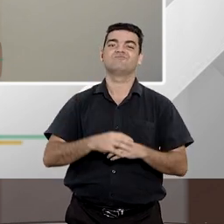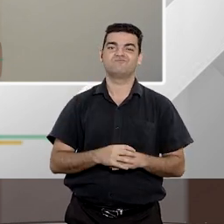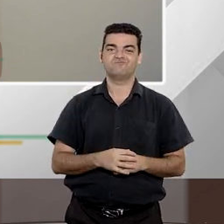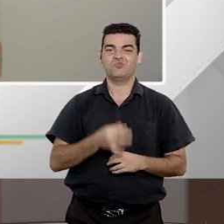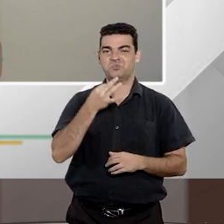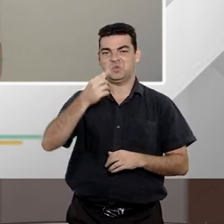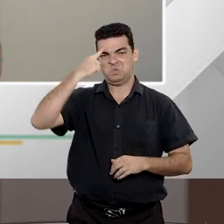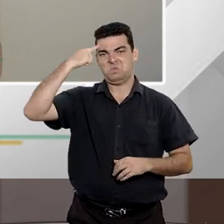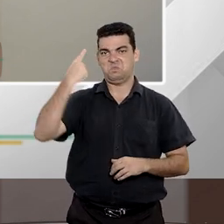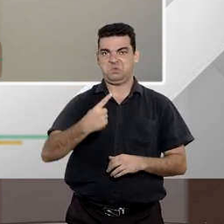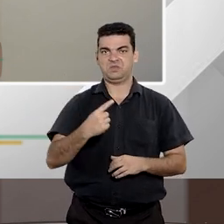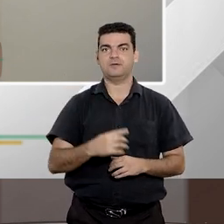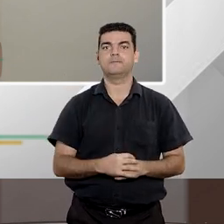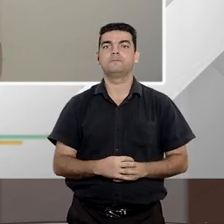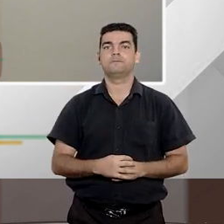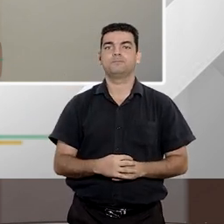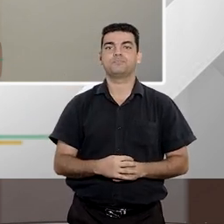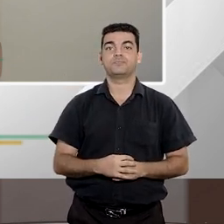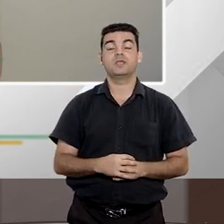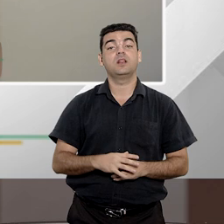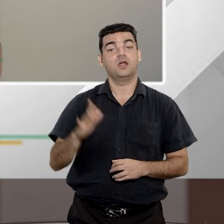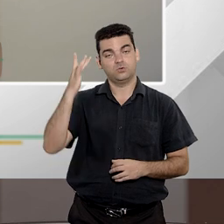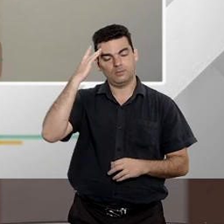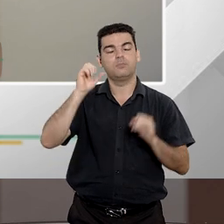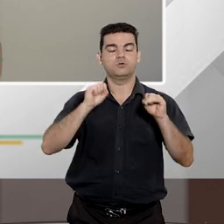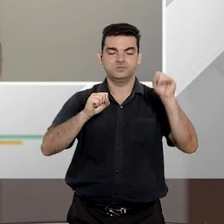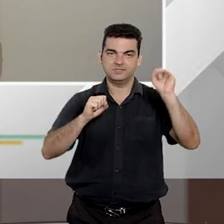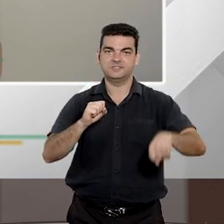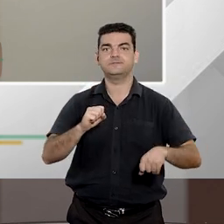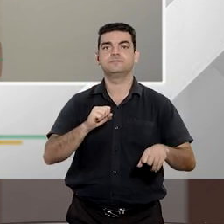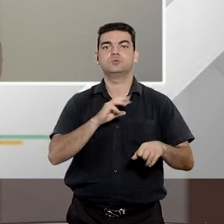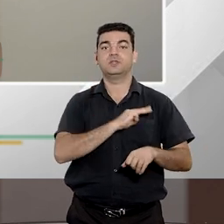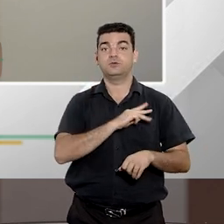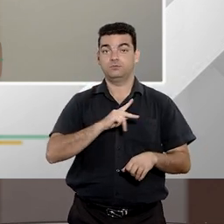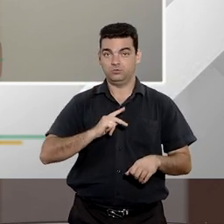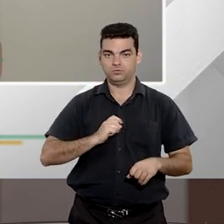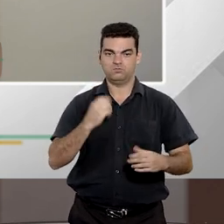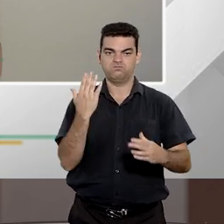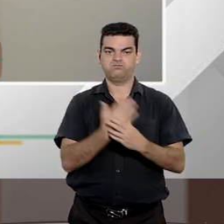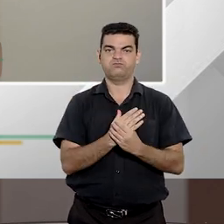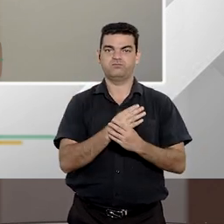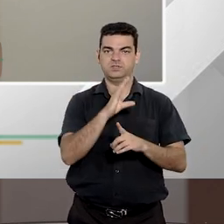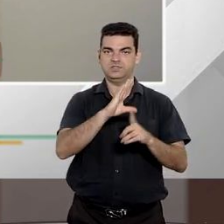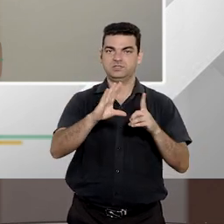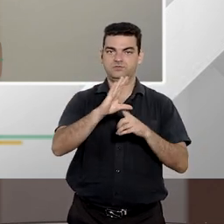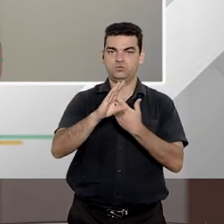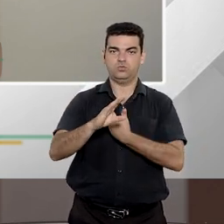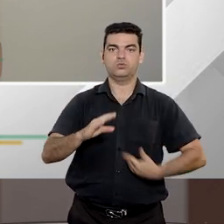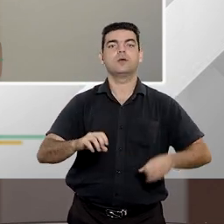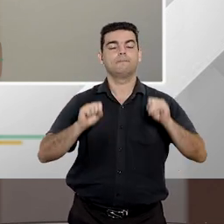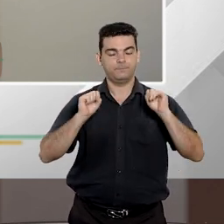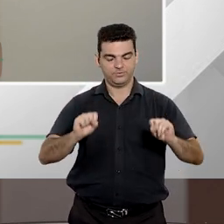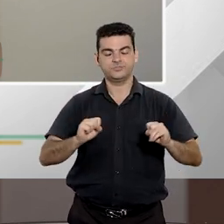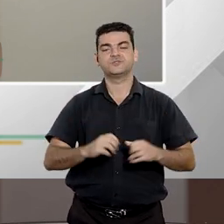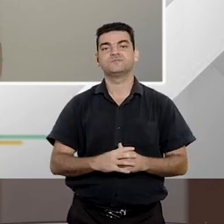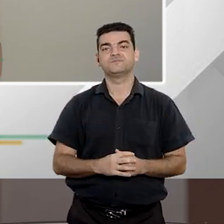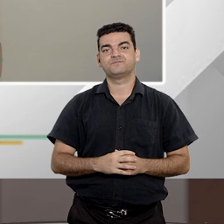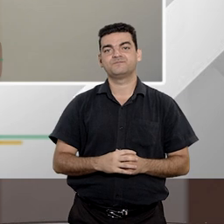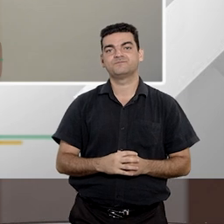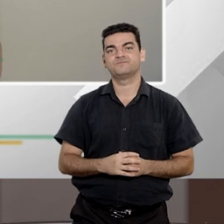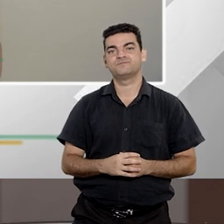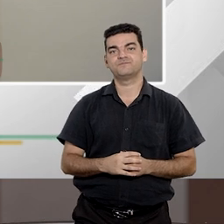funcionamento e eles entenderam pela legitimidade sim do Ministério Público de questionar em relação